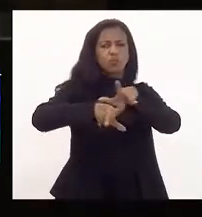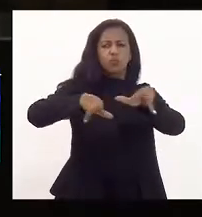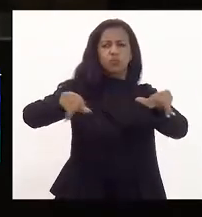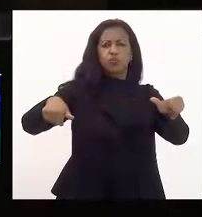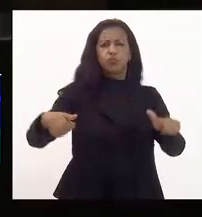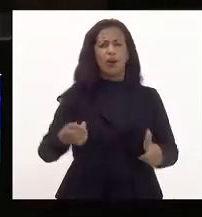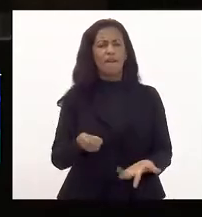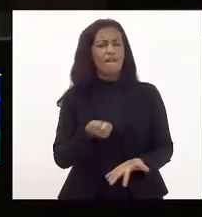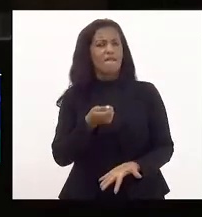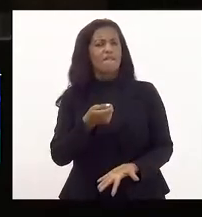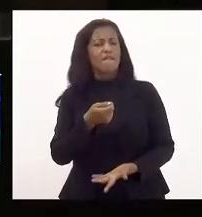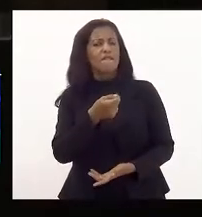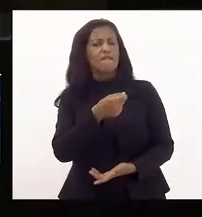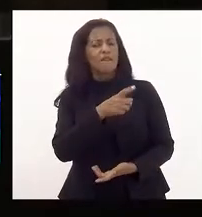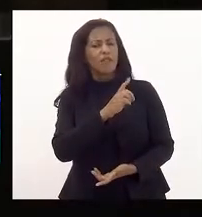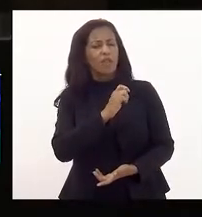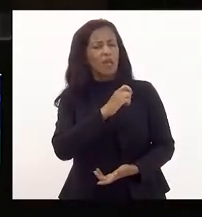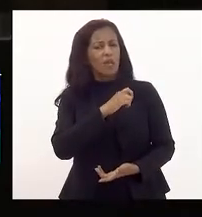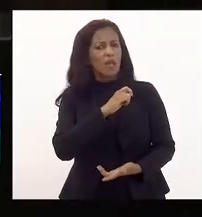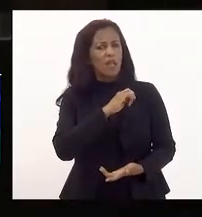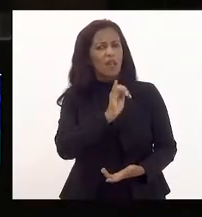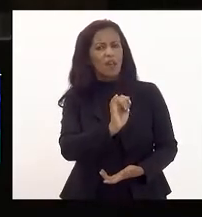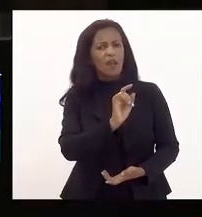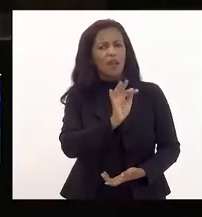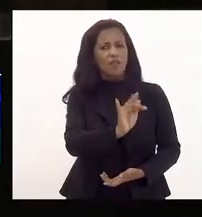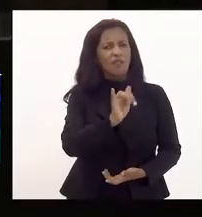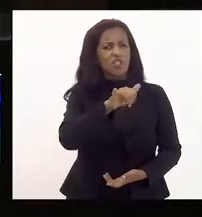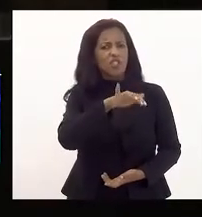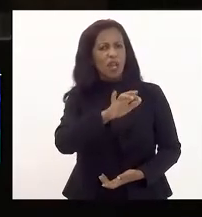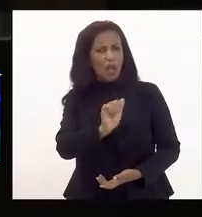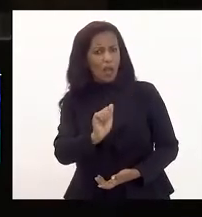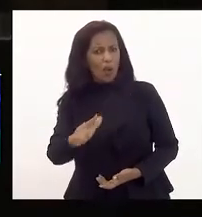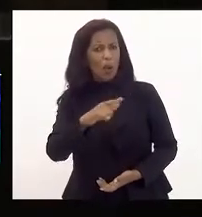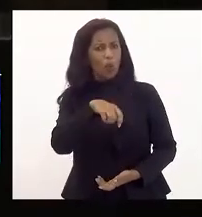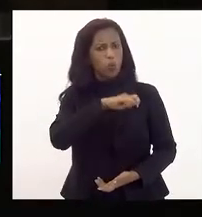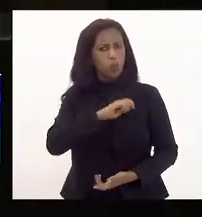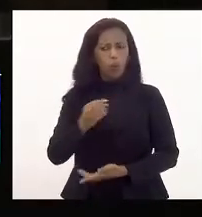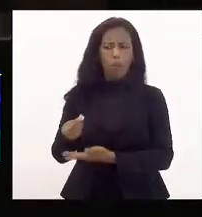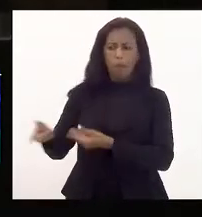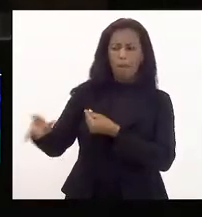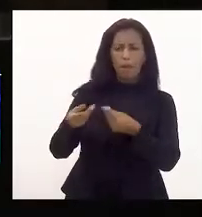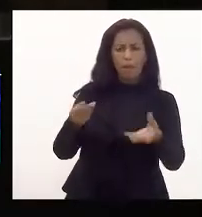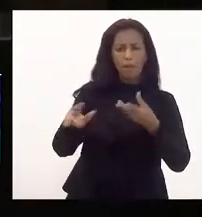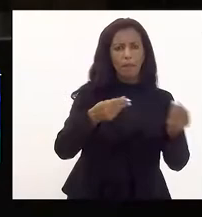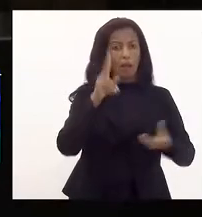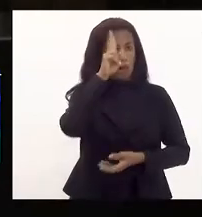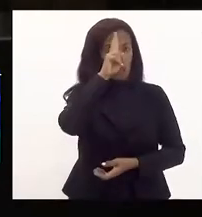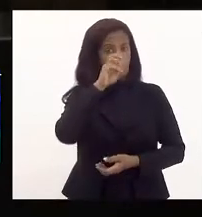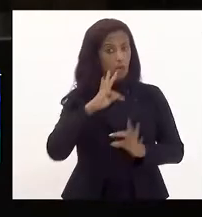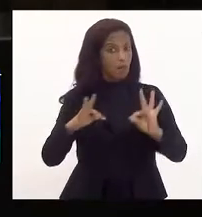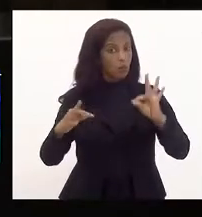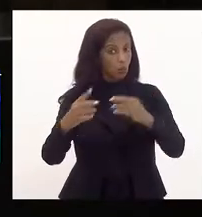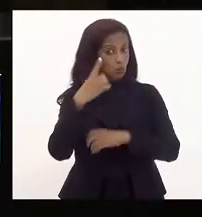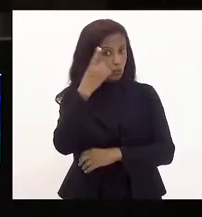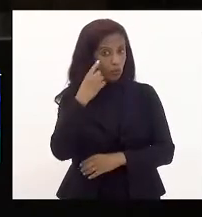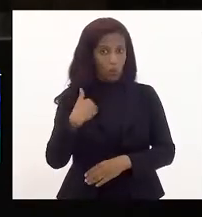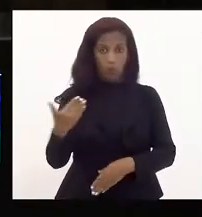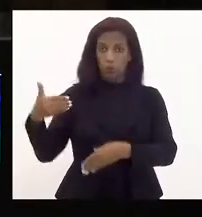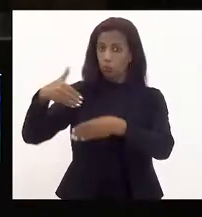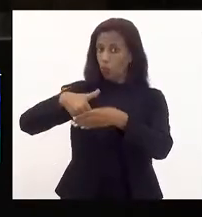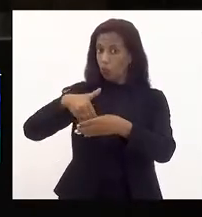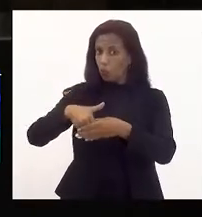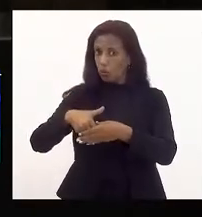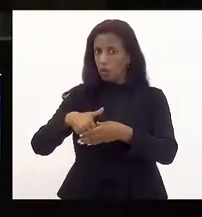vertentes aqui na casa. Então vamos estar lutando até o fim e mais uma vez lembrando a todos os deputados aqui da casa. Nós não estamos votando nada em